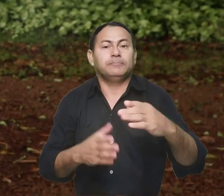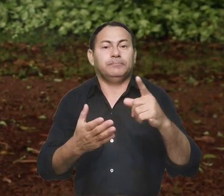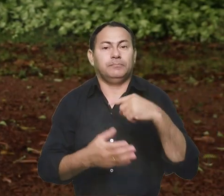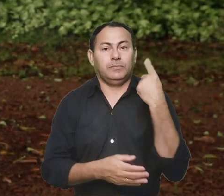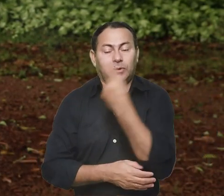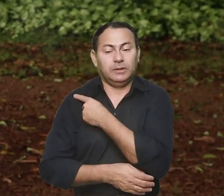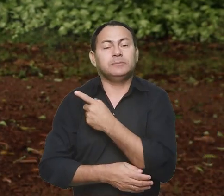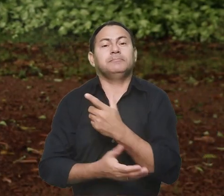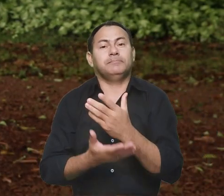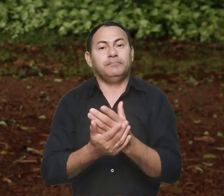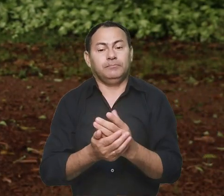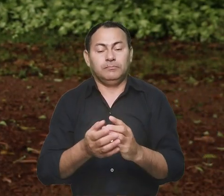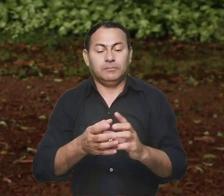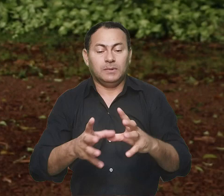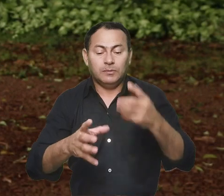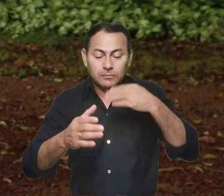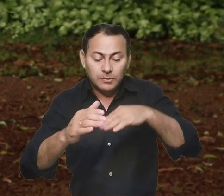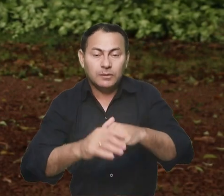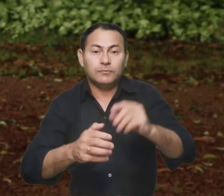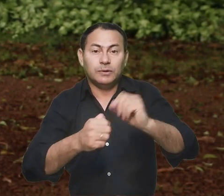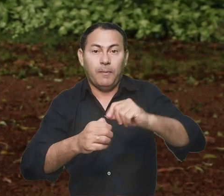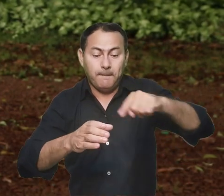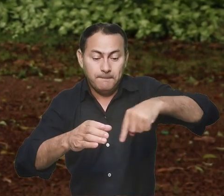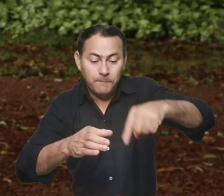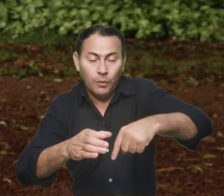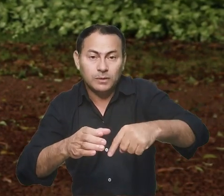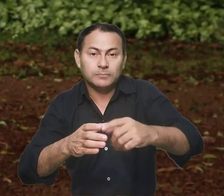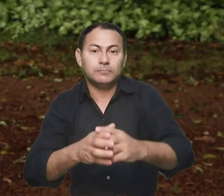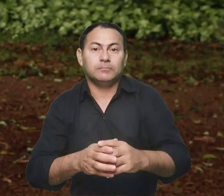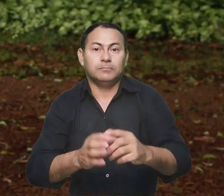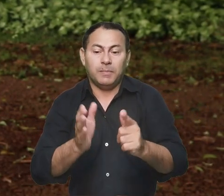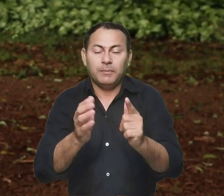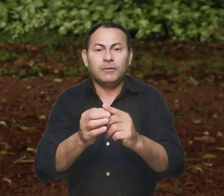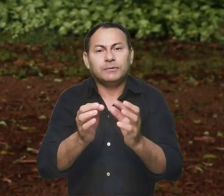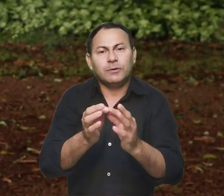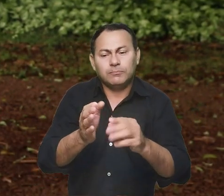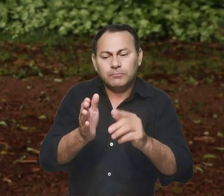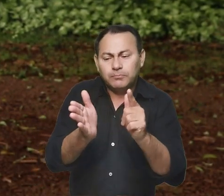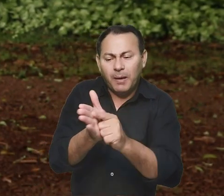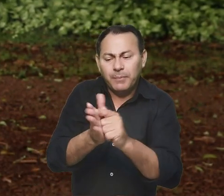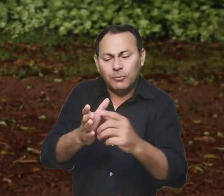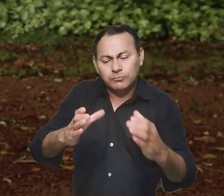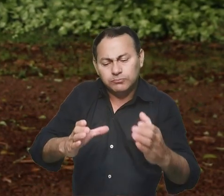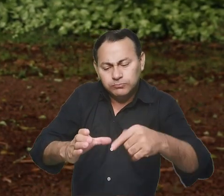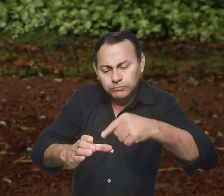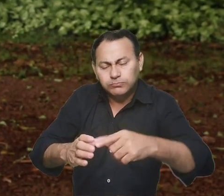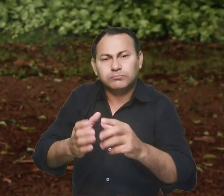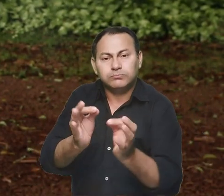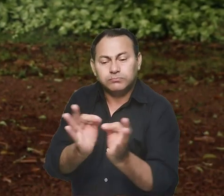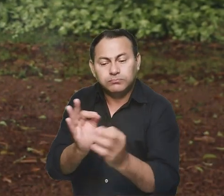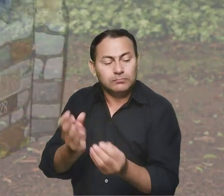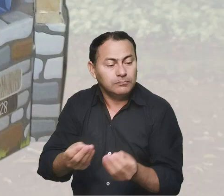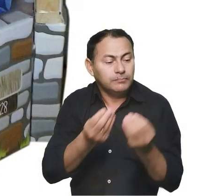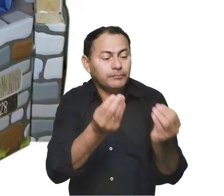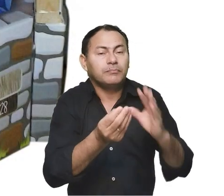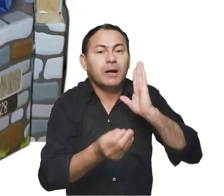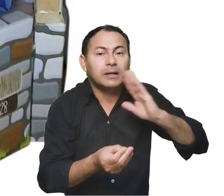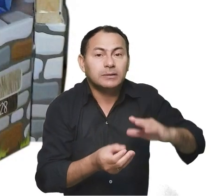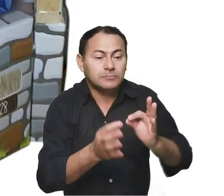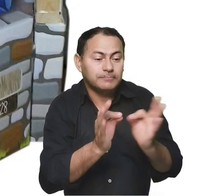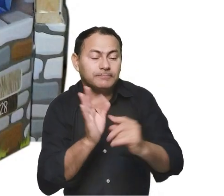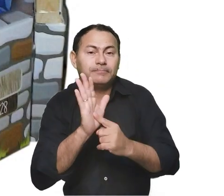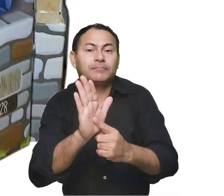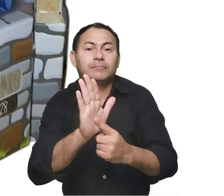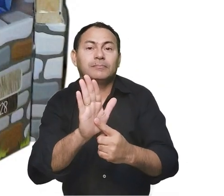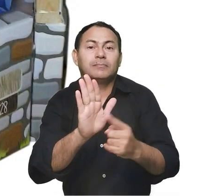Então, nós produzimos, confeccionamos um pocinho de papel muito bonito e entregamos